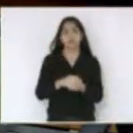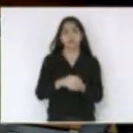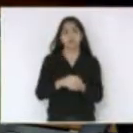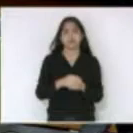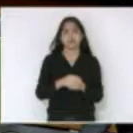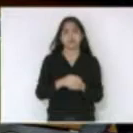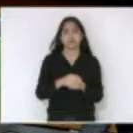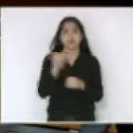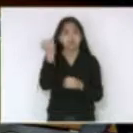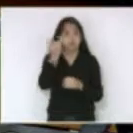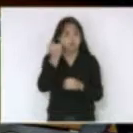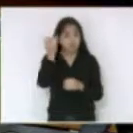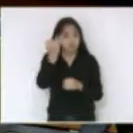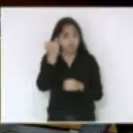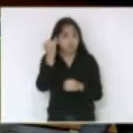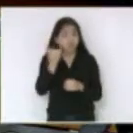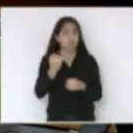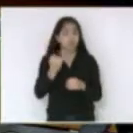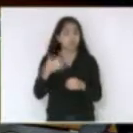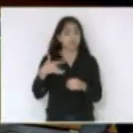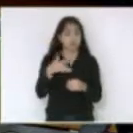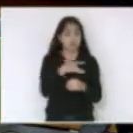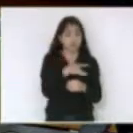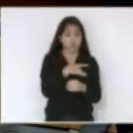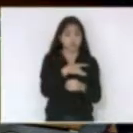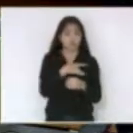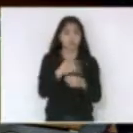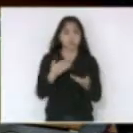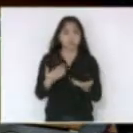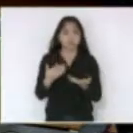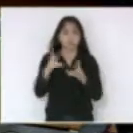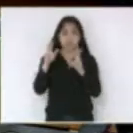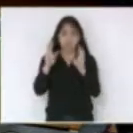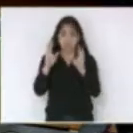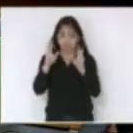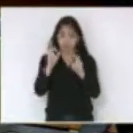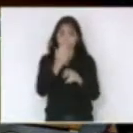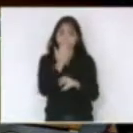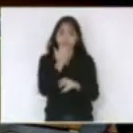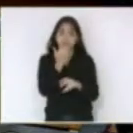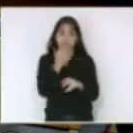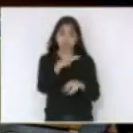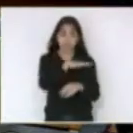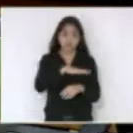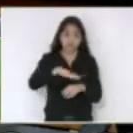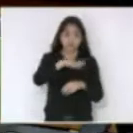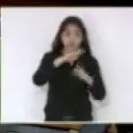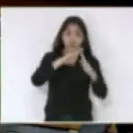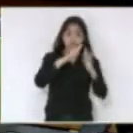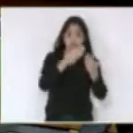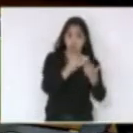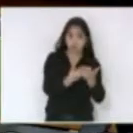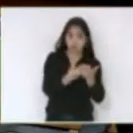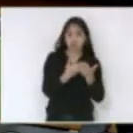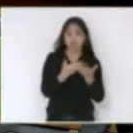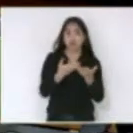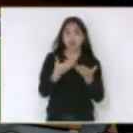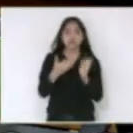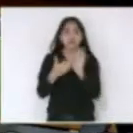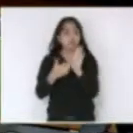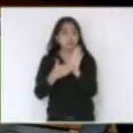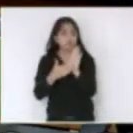gente poder ter mais saúde e aqui tratando deste tema da alimentação escolar nós estamos propondo